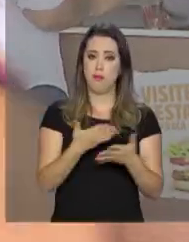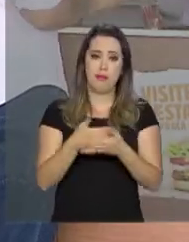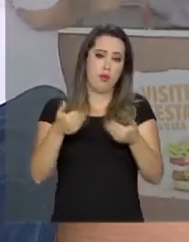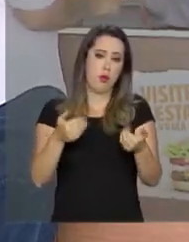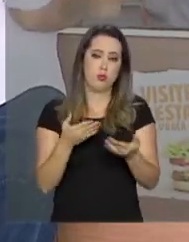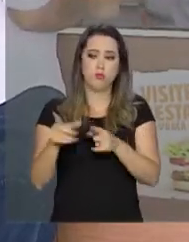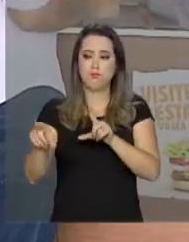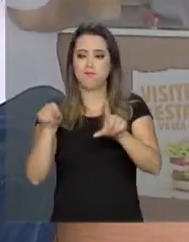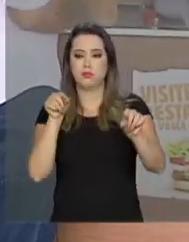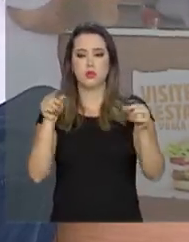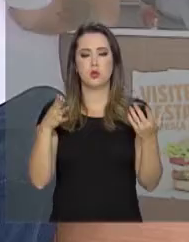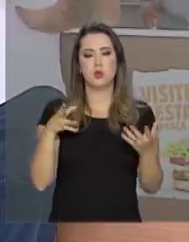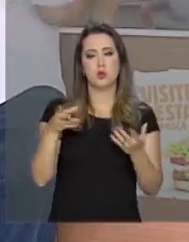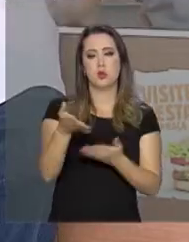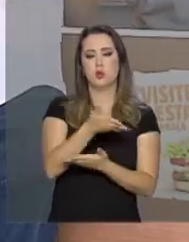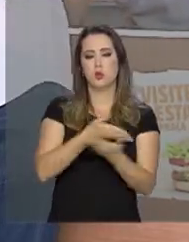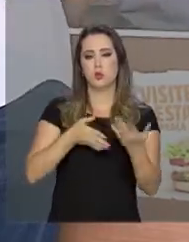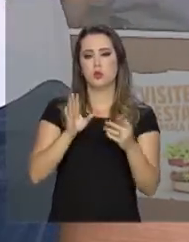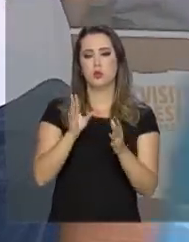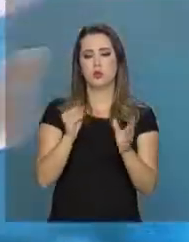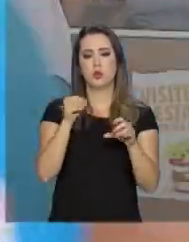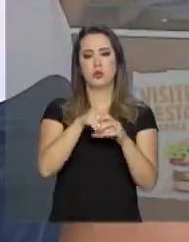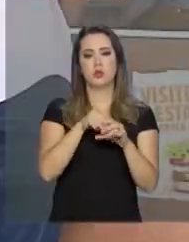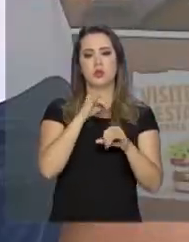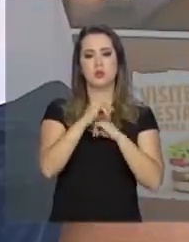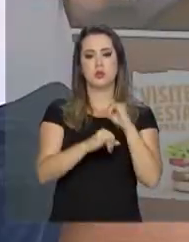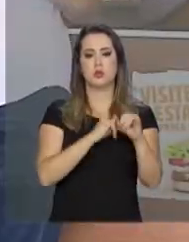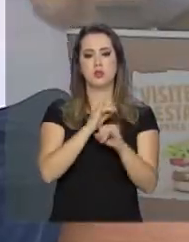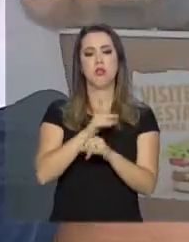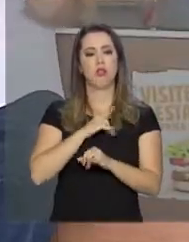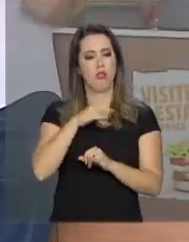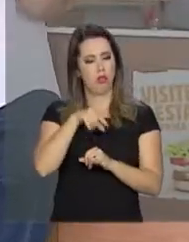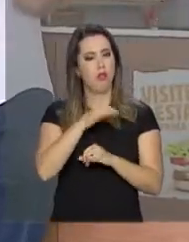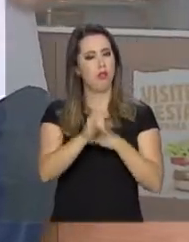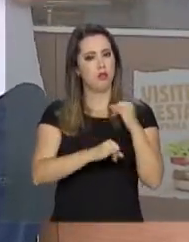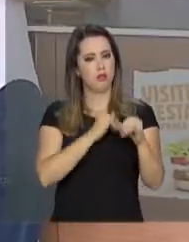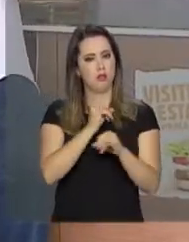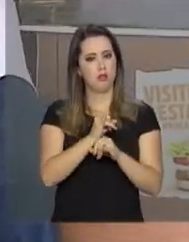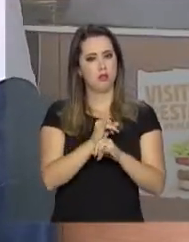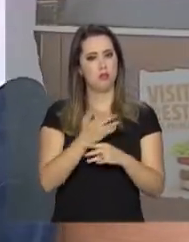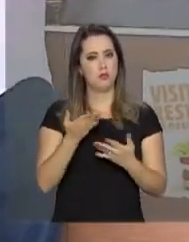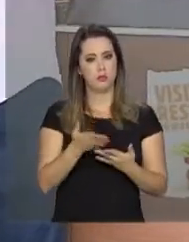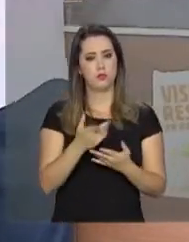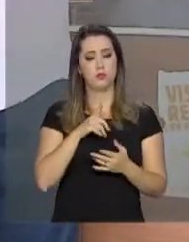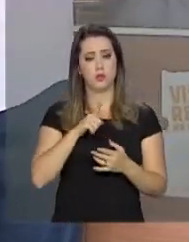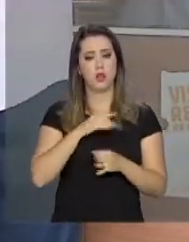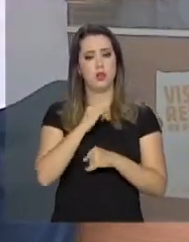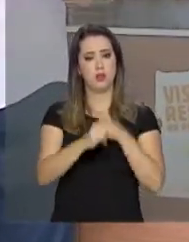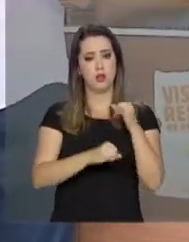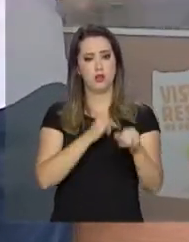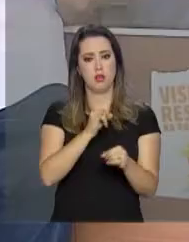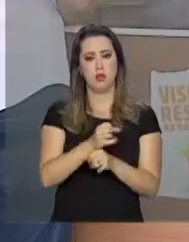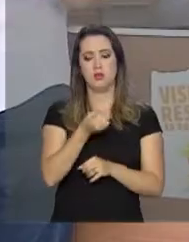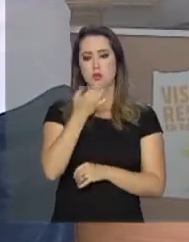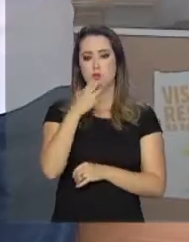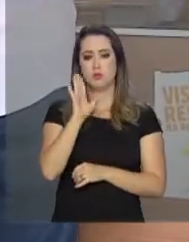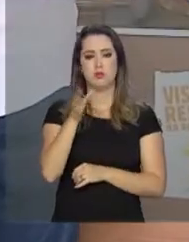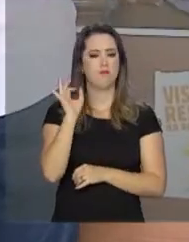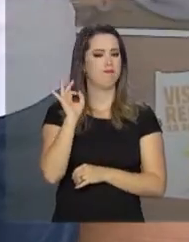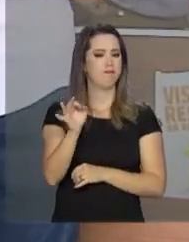está tudo gerado em torno da internet. Então, tendo internet, uma internet boa para a gente está